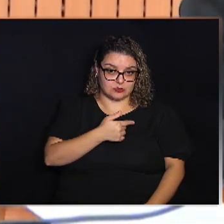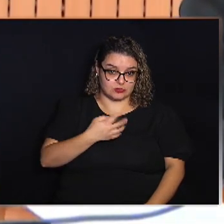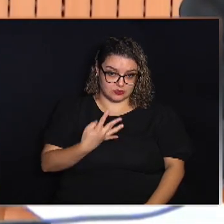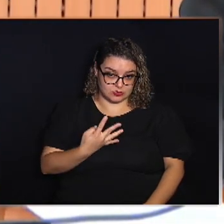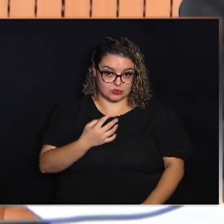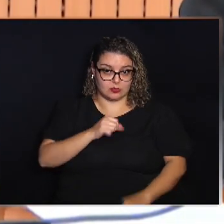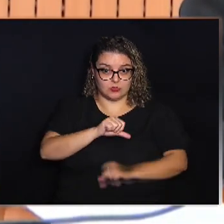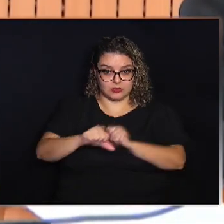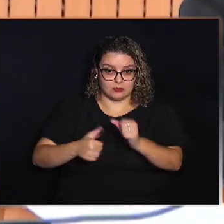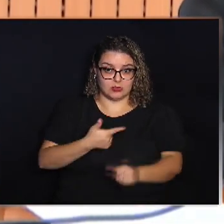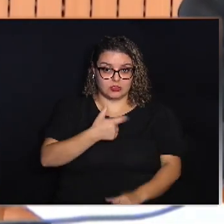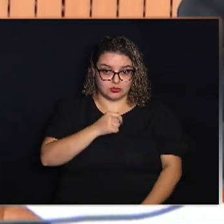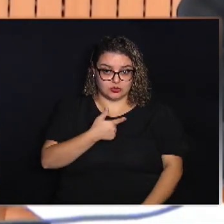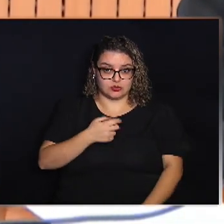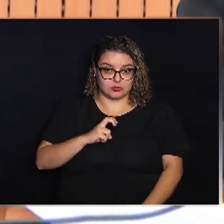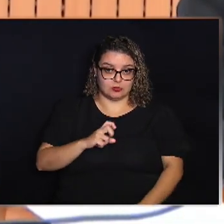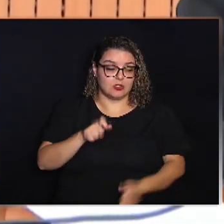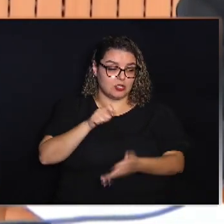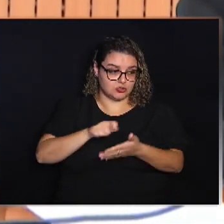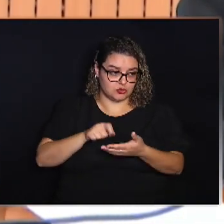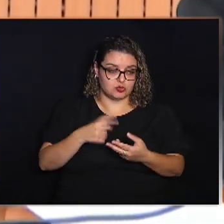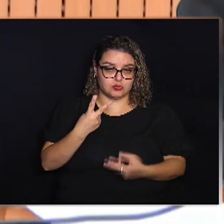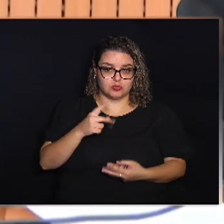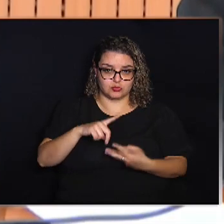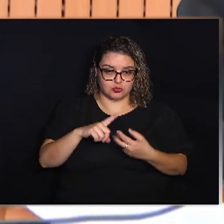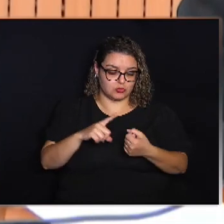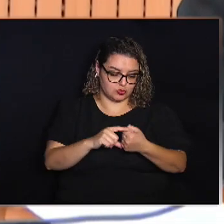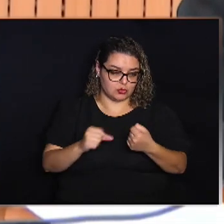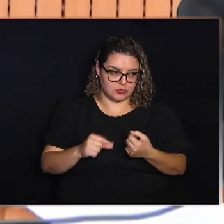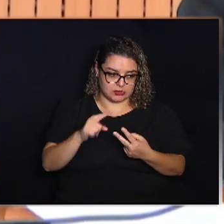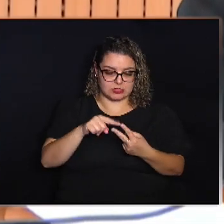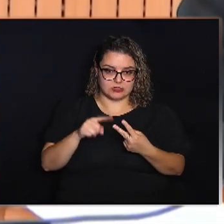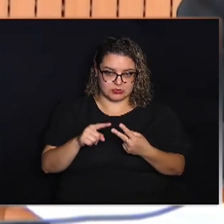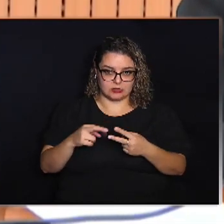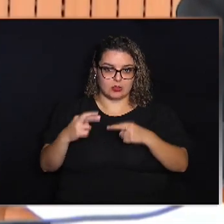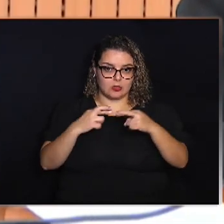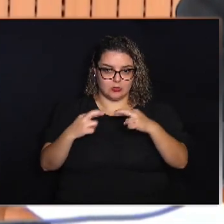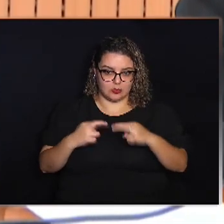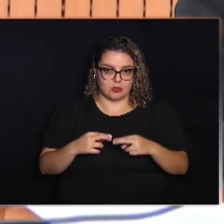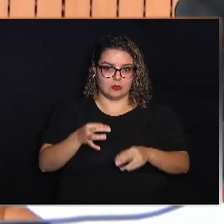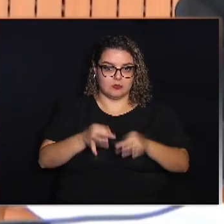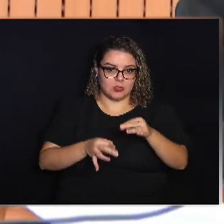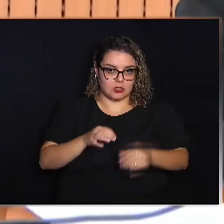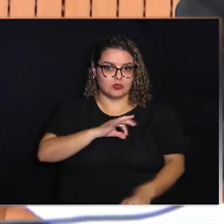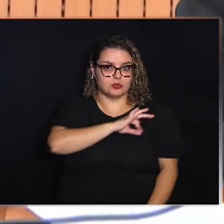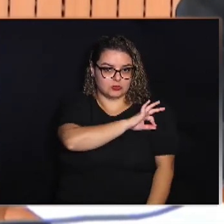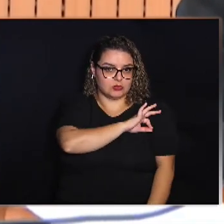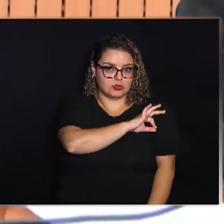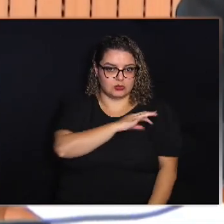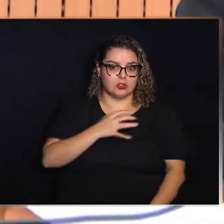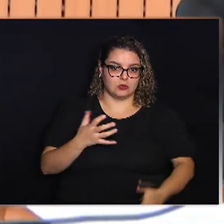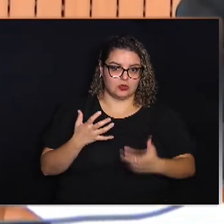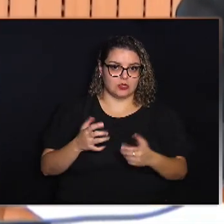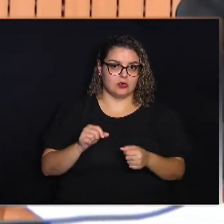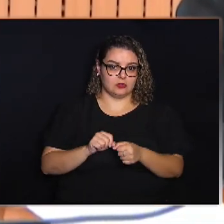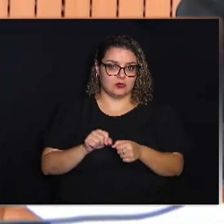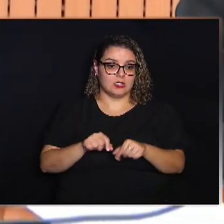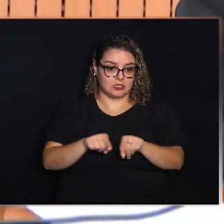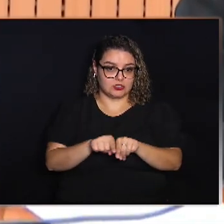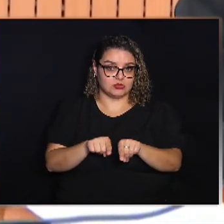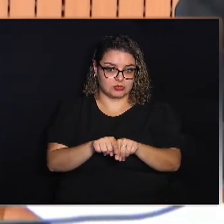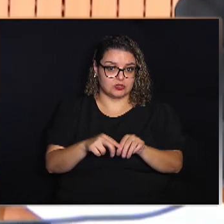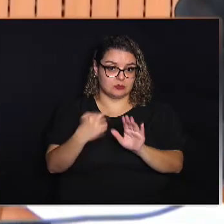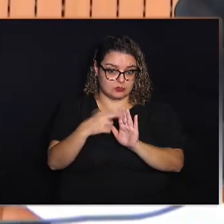Mas, de qualquer maneira, eu já anotei Que os dois artigos serão revisados Pelo jurídico da Prefeitura Eu quero que eles façam, inclusive, um